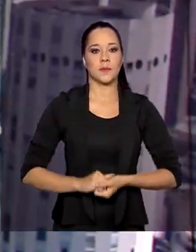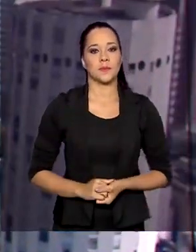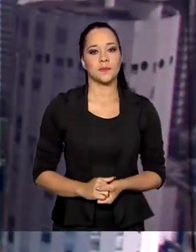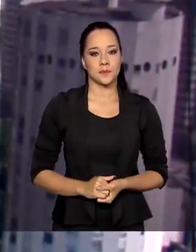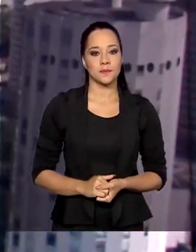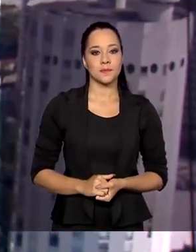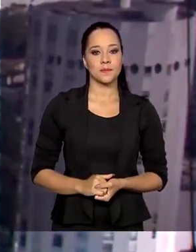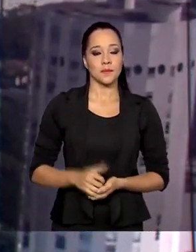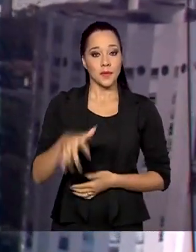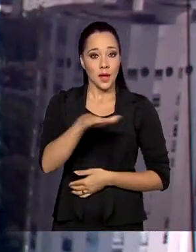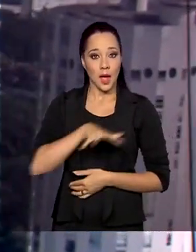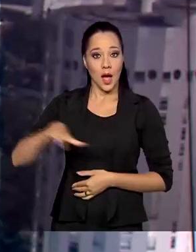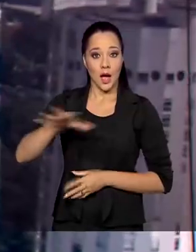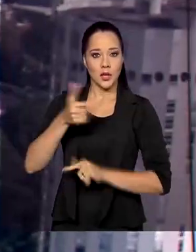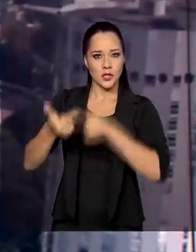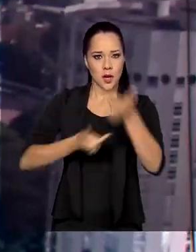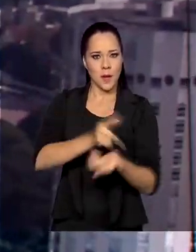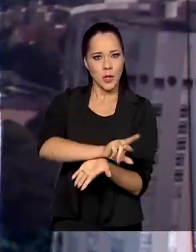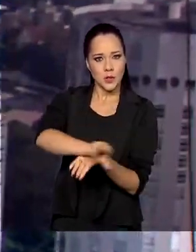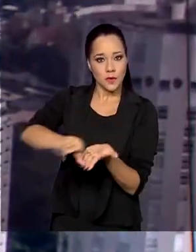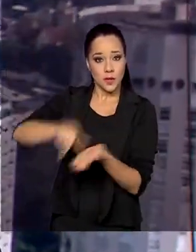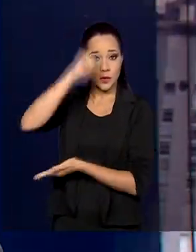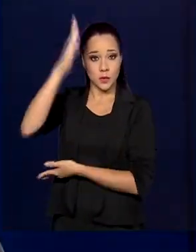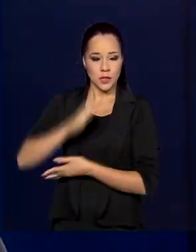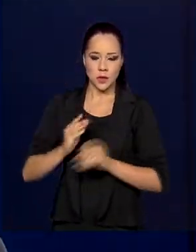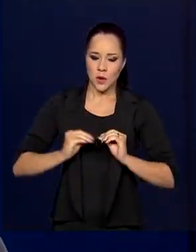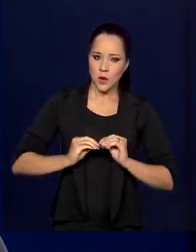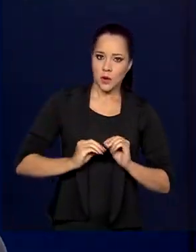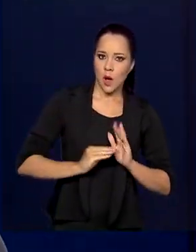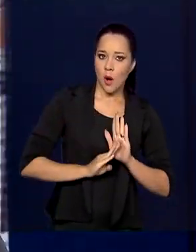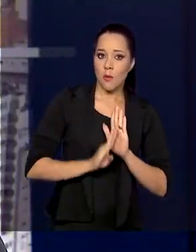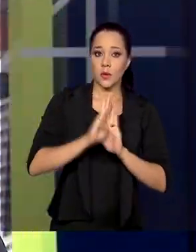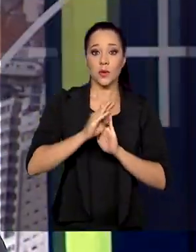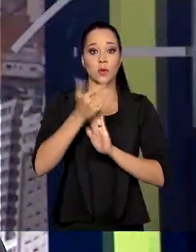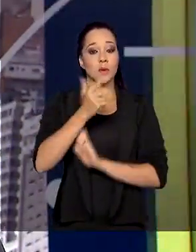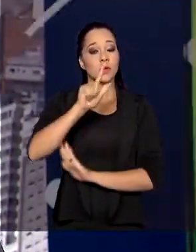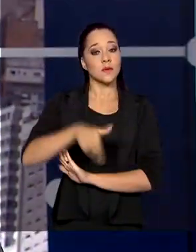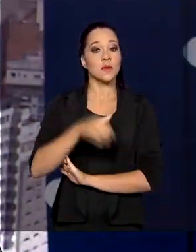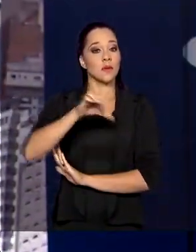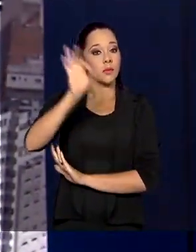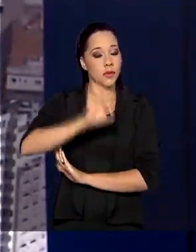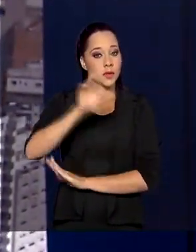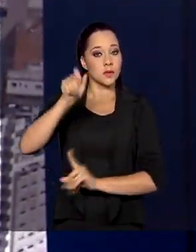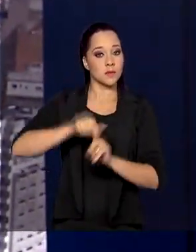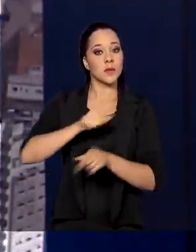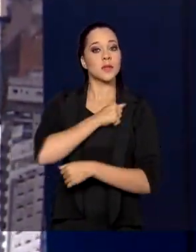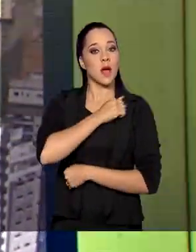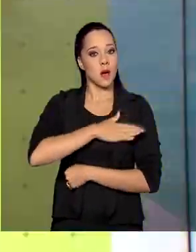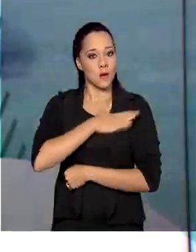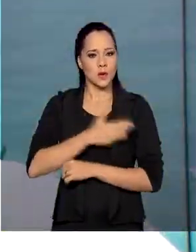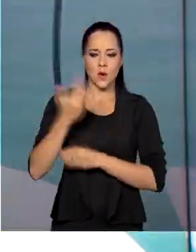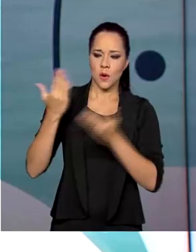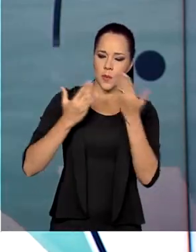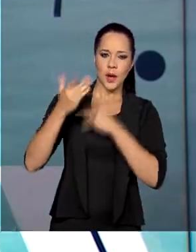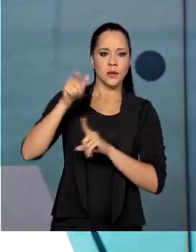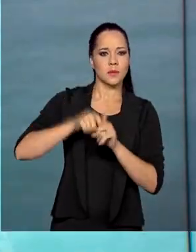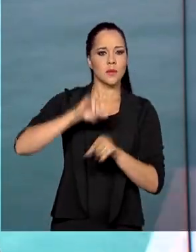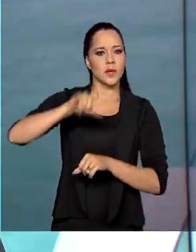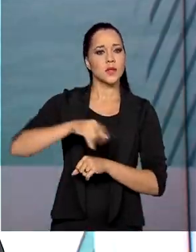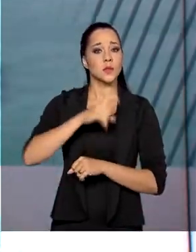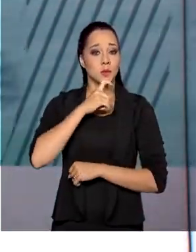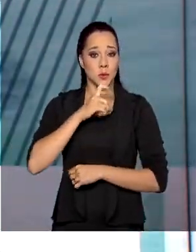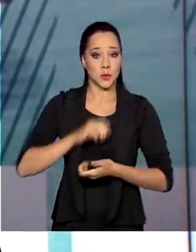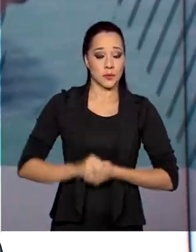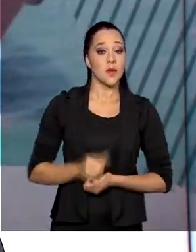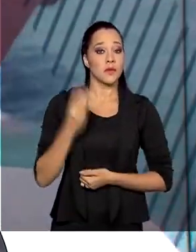O setor de serviços no Brasil cresceu 2,9% em agosto na comparação com julho. Foi a